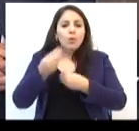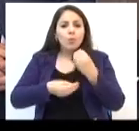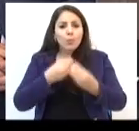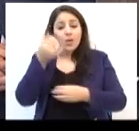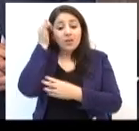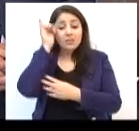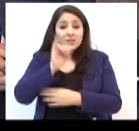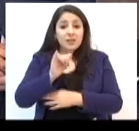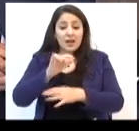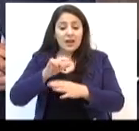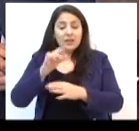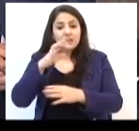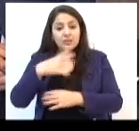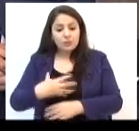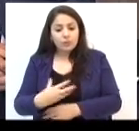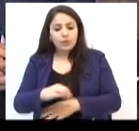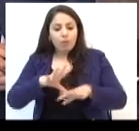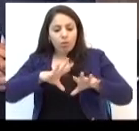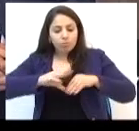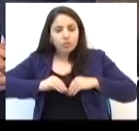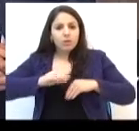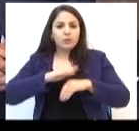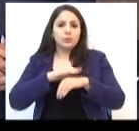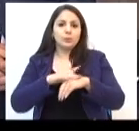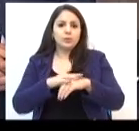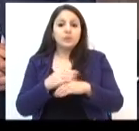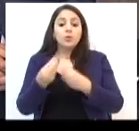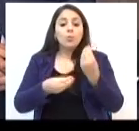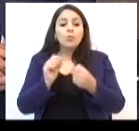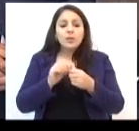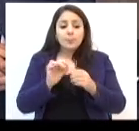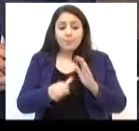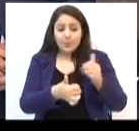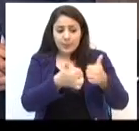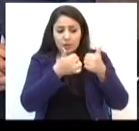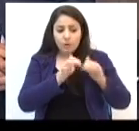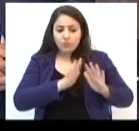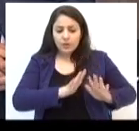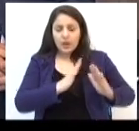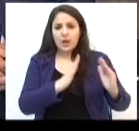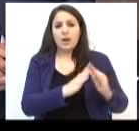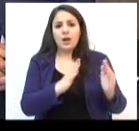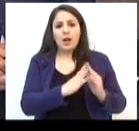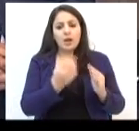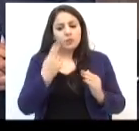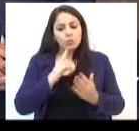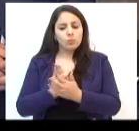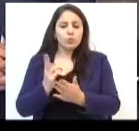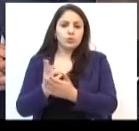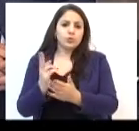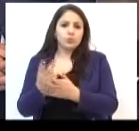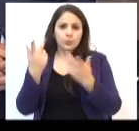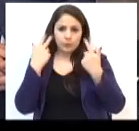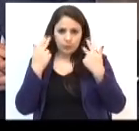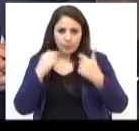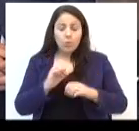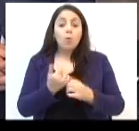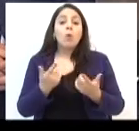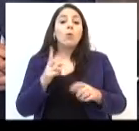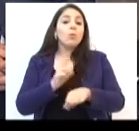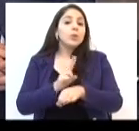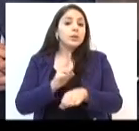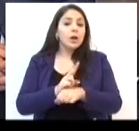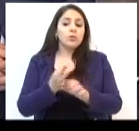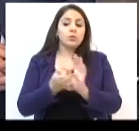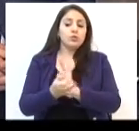proteger os filhos, nesse momento é melhor deixar em casa, toca a vida normal, quais são os cuidados, então, que o senhor indica para